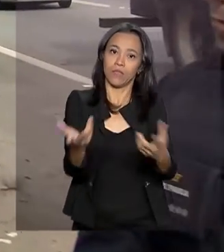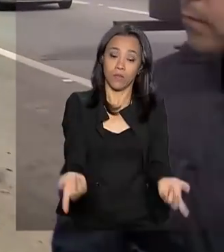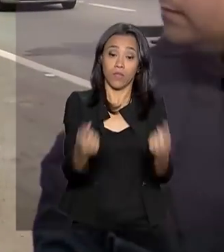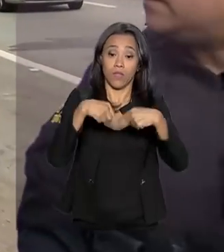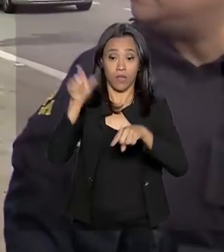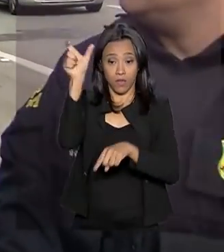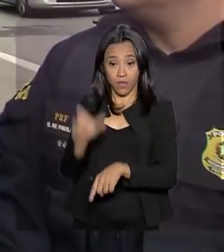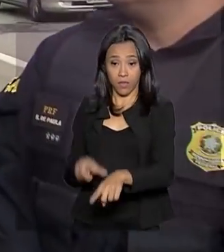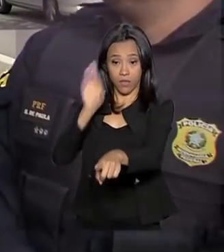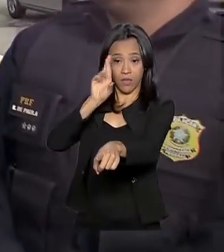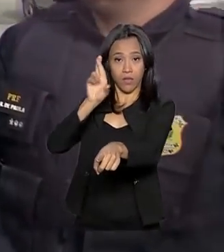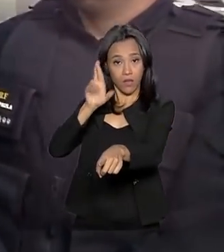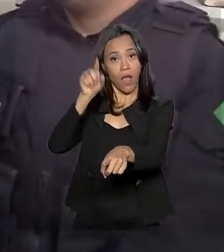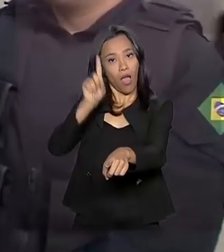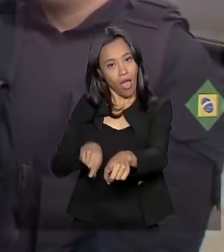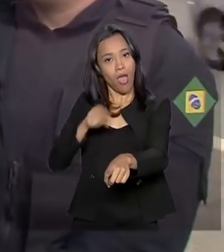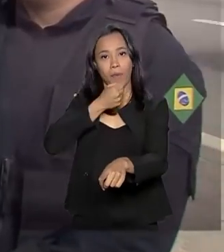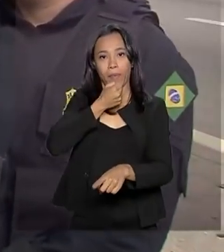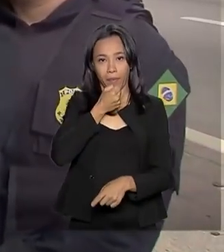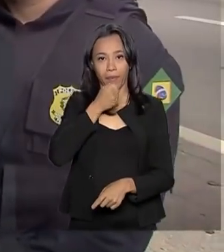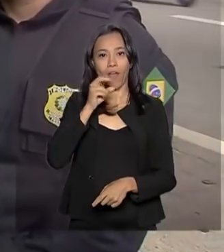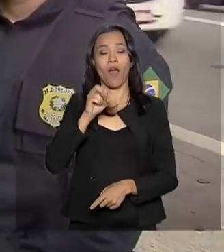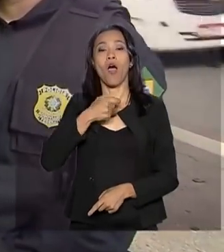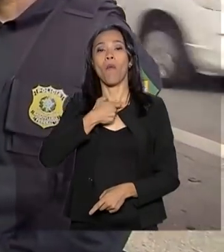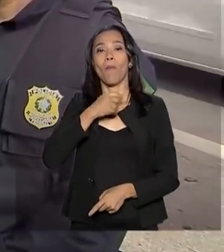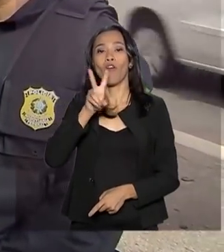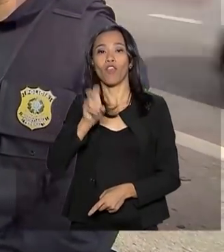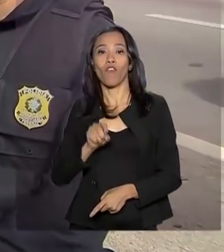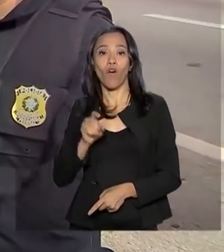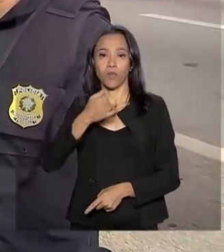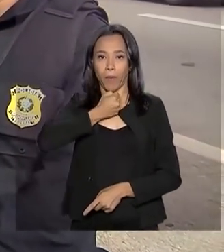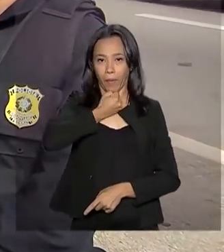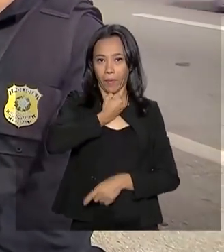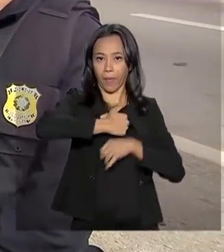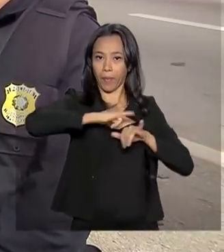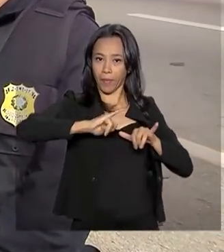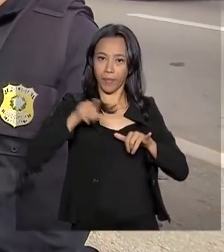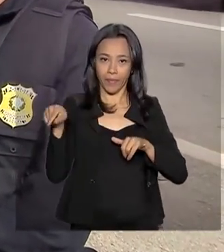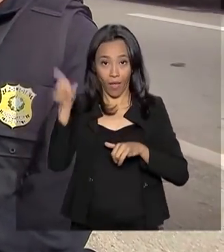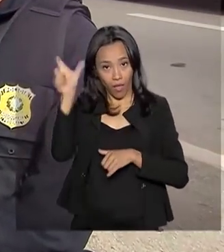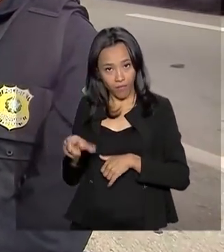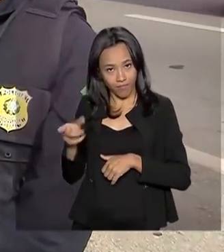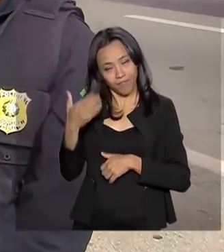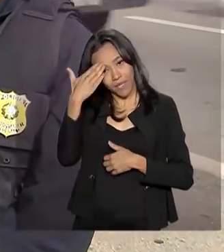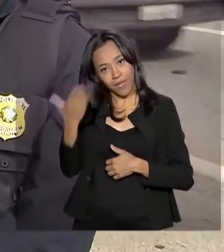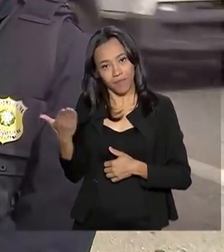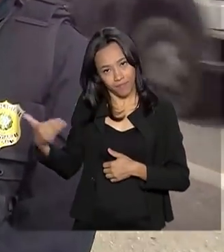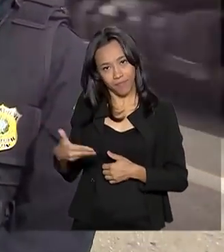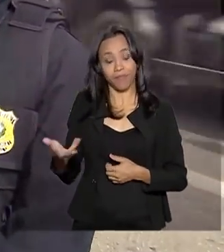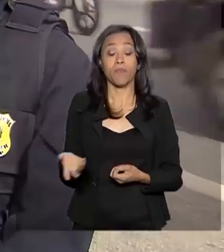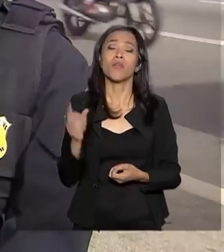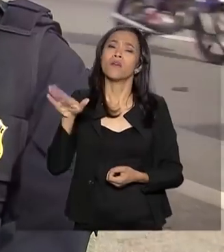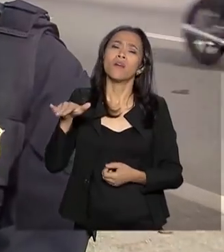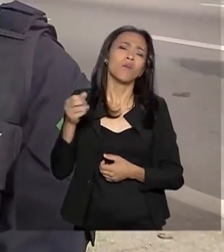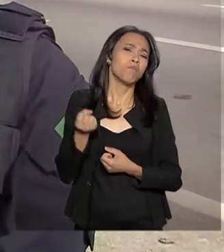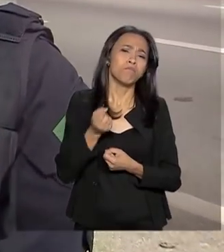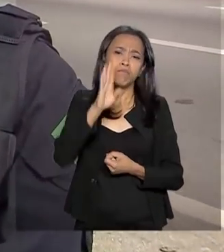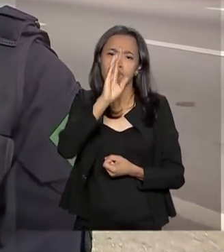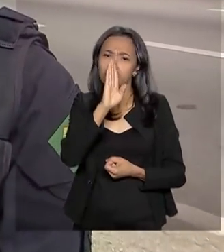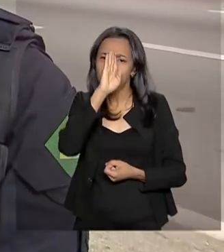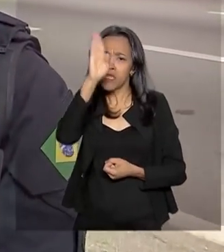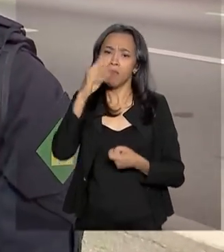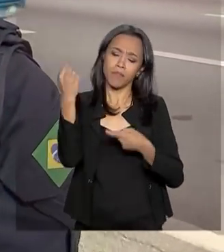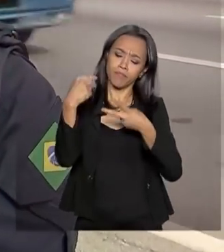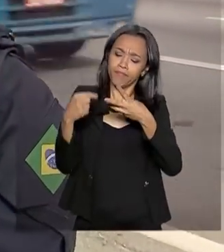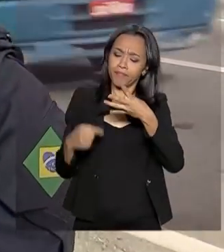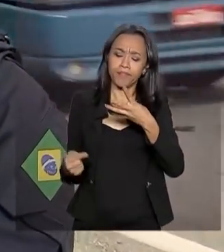porta-voz da Polícia Rodoviária Federal em São Paulo. Obrigado pela sua participação aqui no Brasil em Dia. Quais são as principais ações que vocês devem trazer